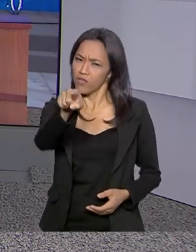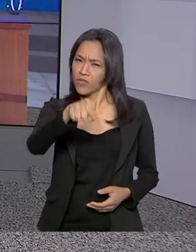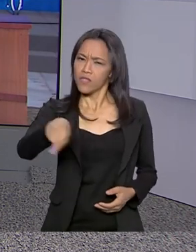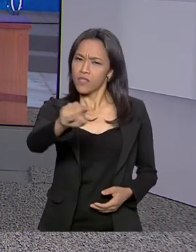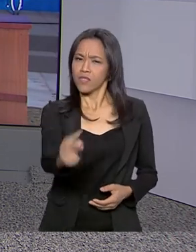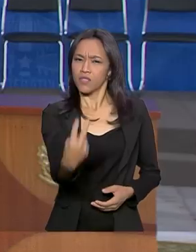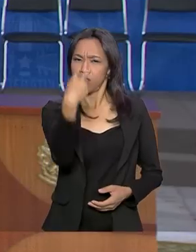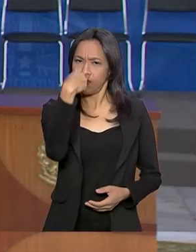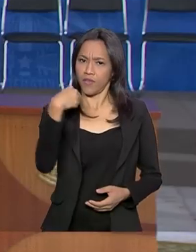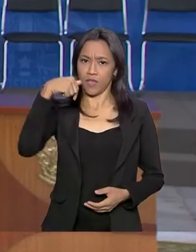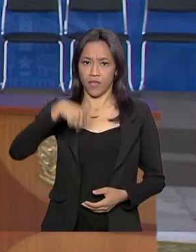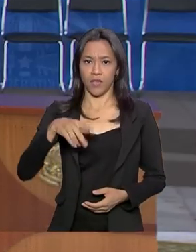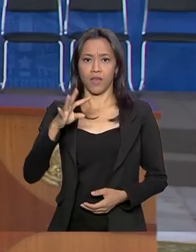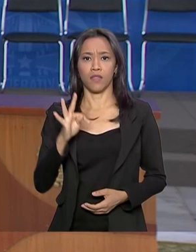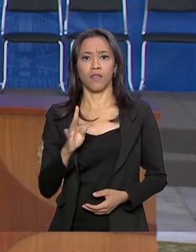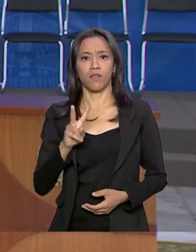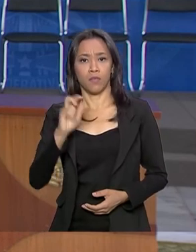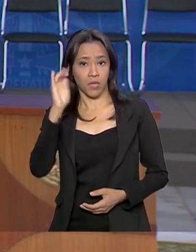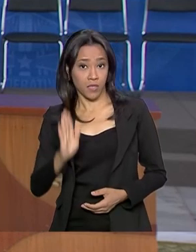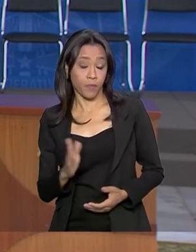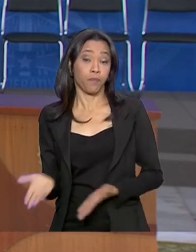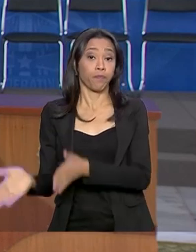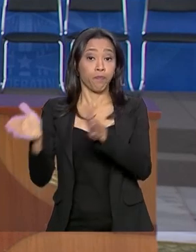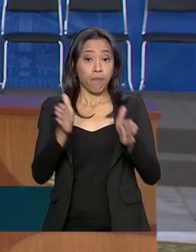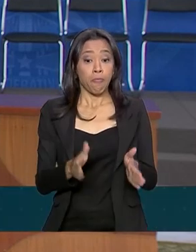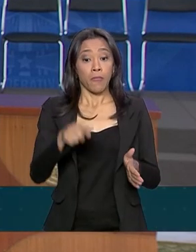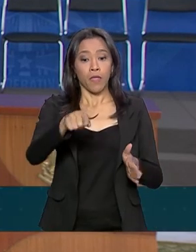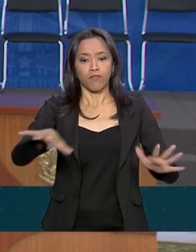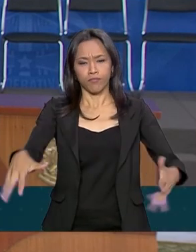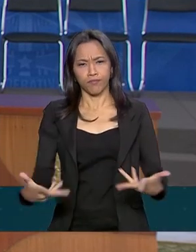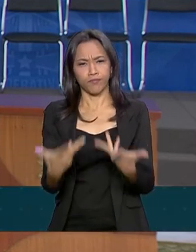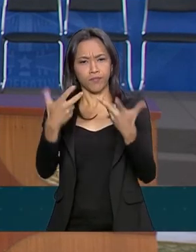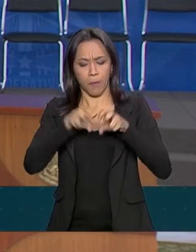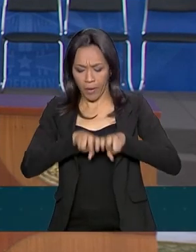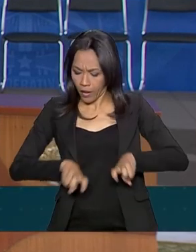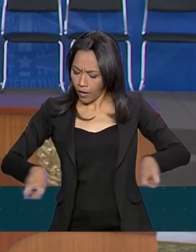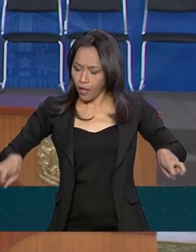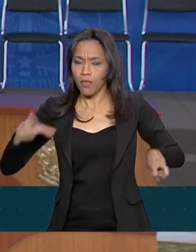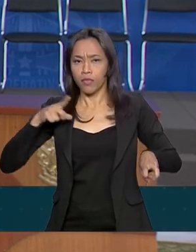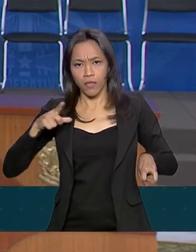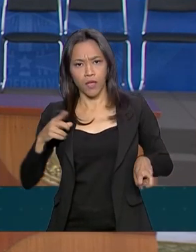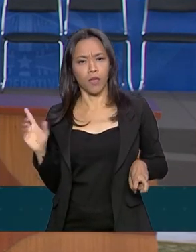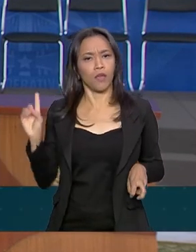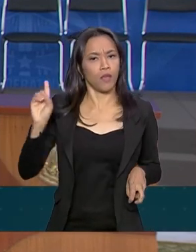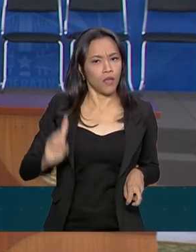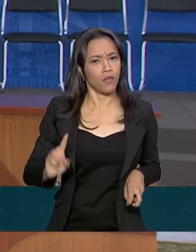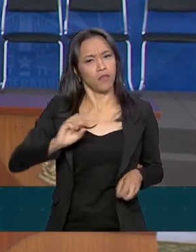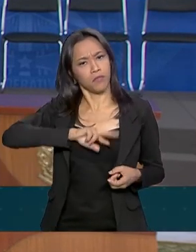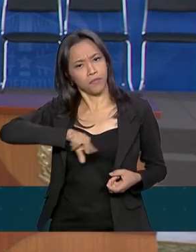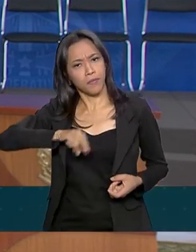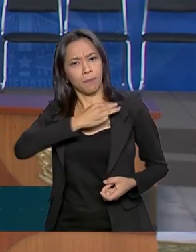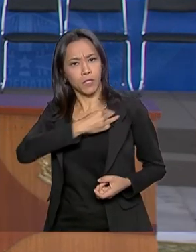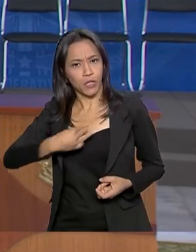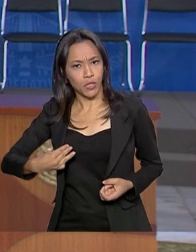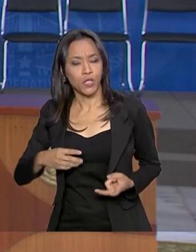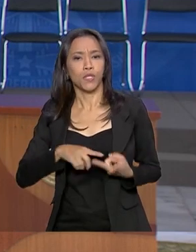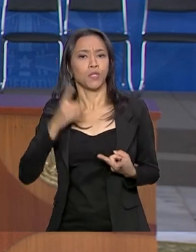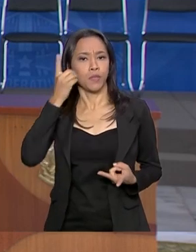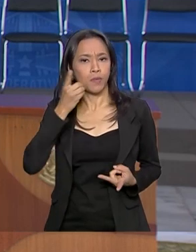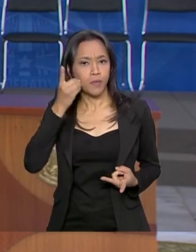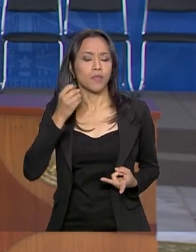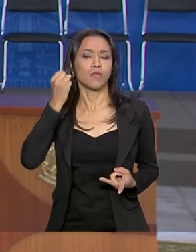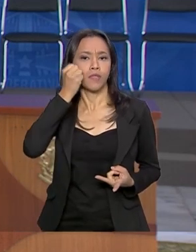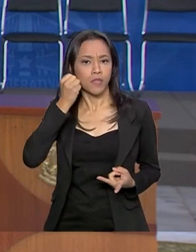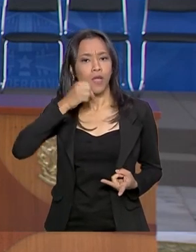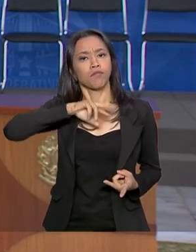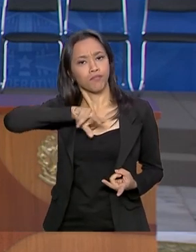a TV Brasil. A cerimônia aqui no Palácio do Planalto contou com a presença de ministros de Estado, parlamentares e do presidente do